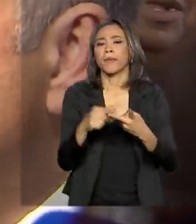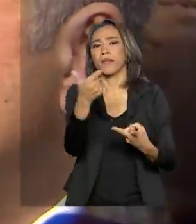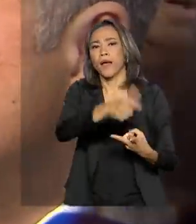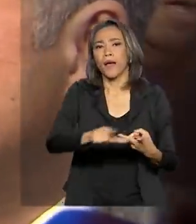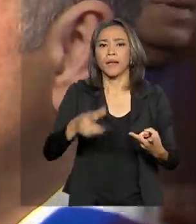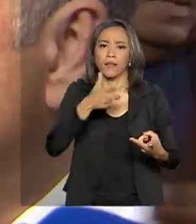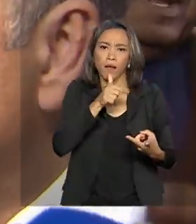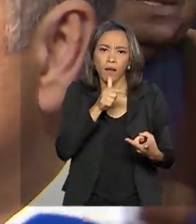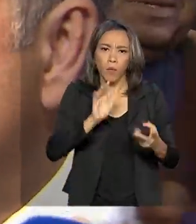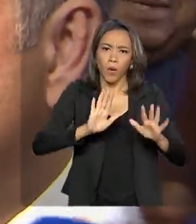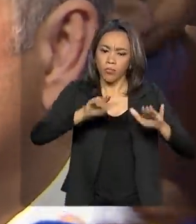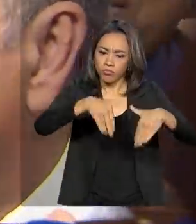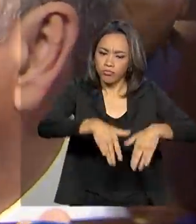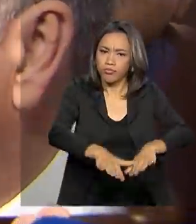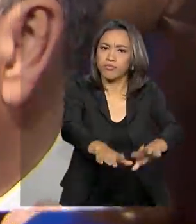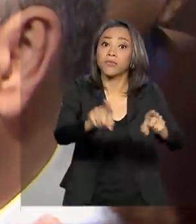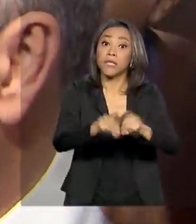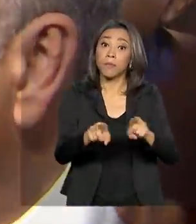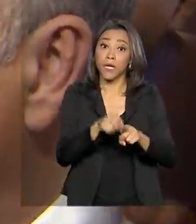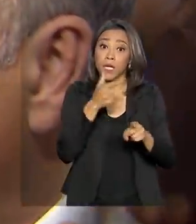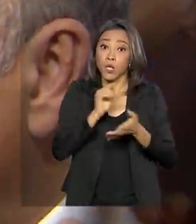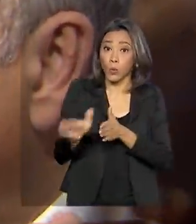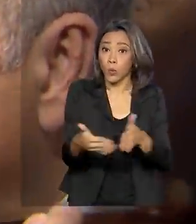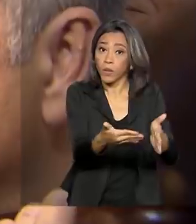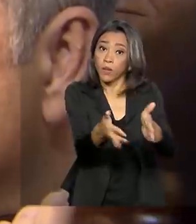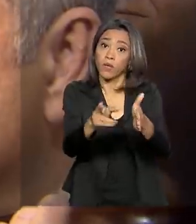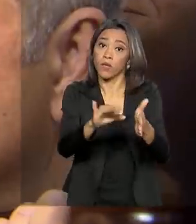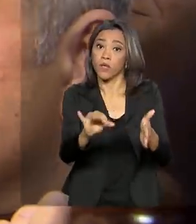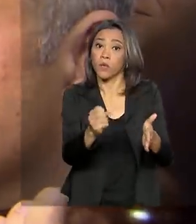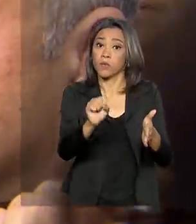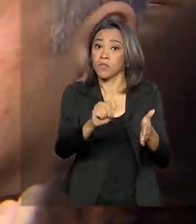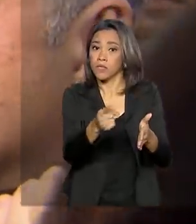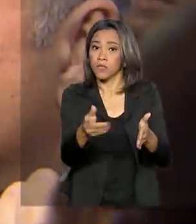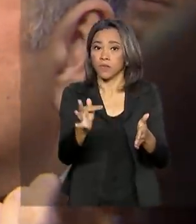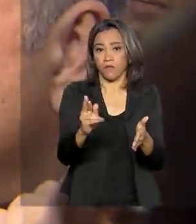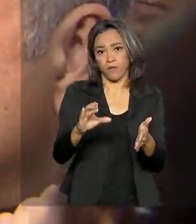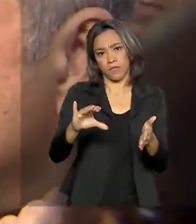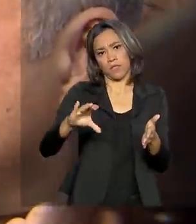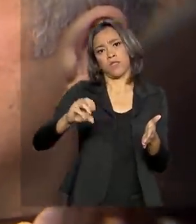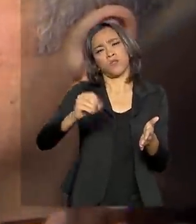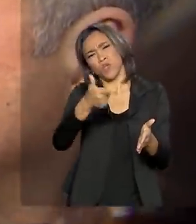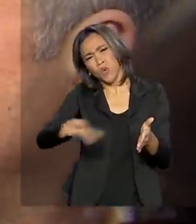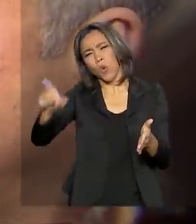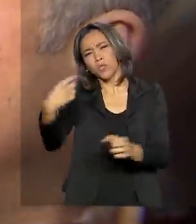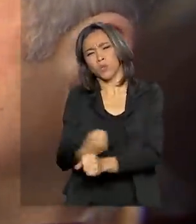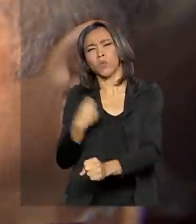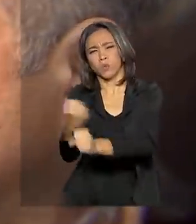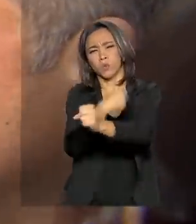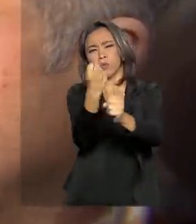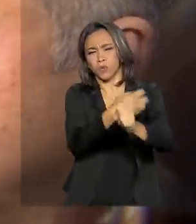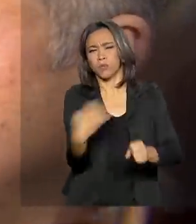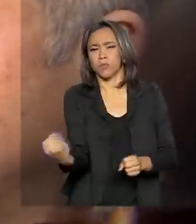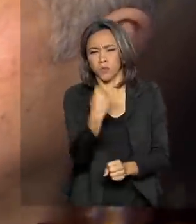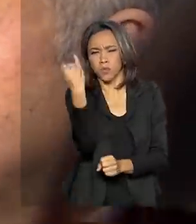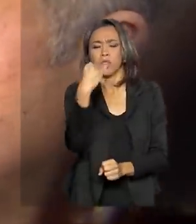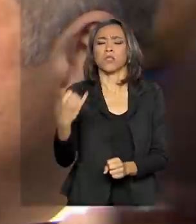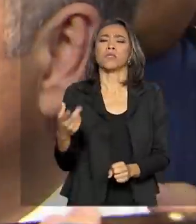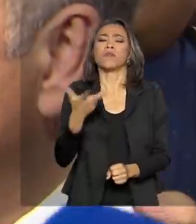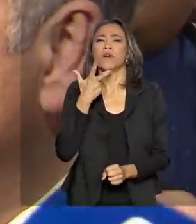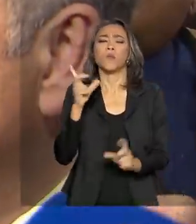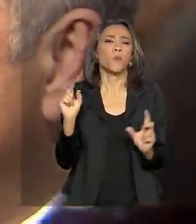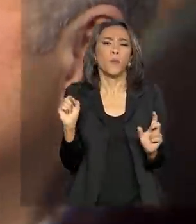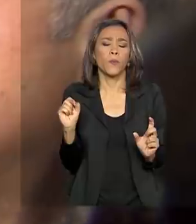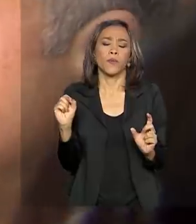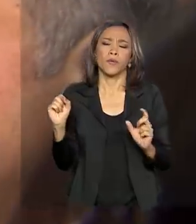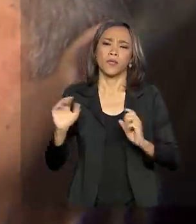questão da transposição do São Francisco e outras obras igualmente importantes. Nós estamos falando também de habitação, nós estamos